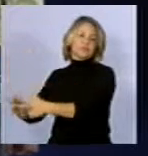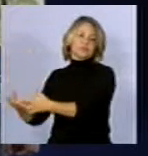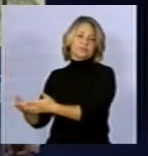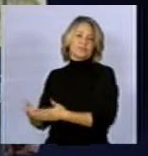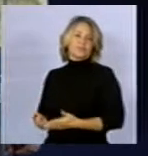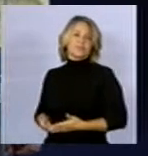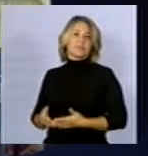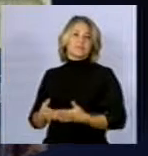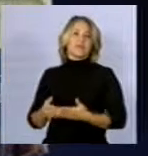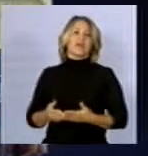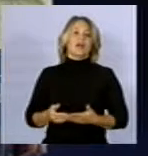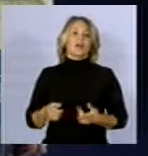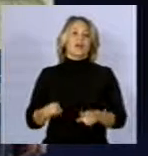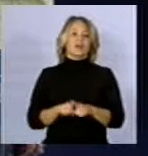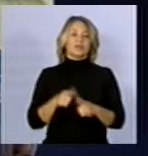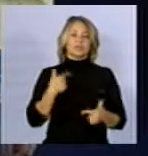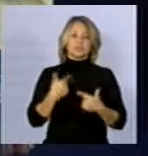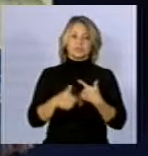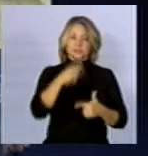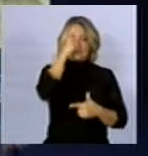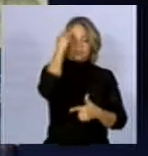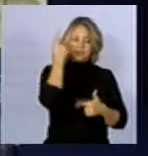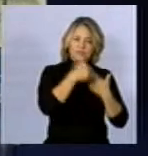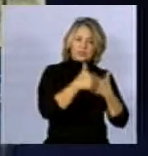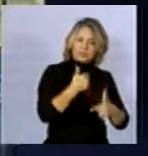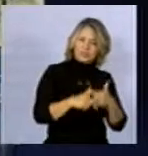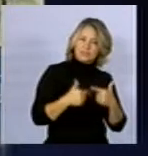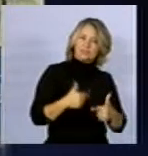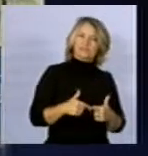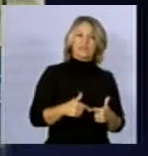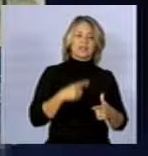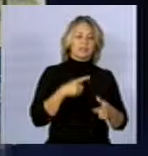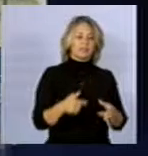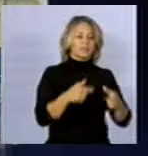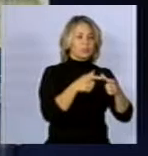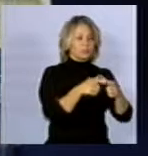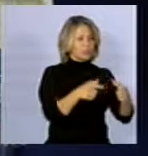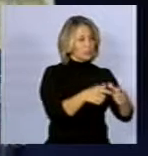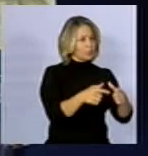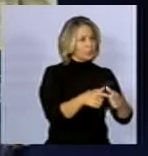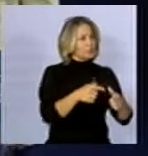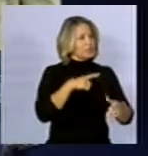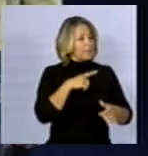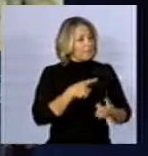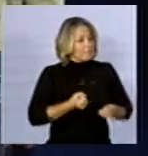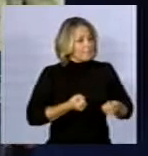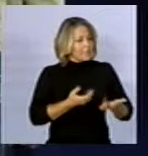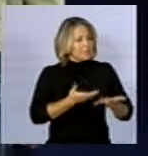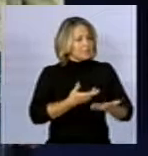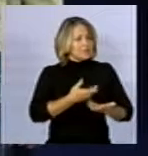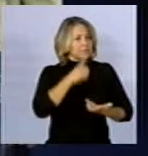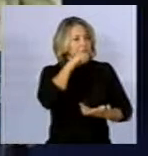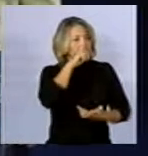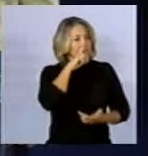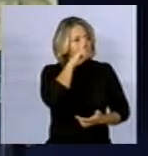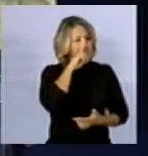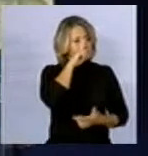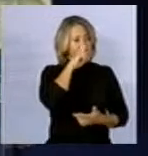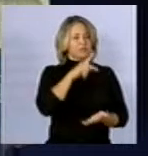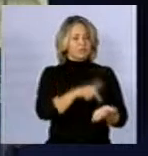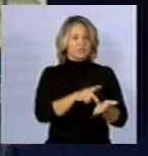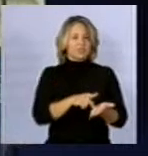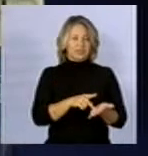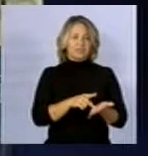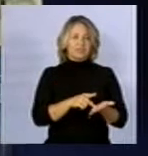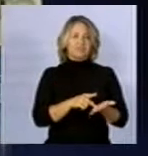relação aos trabalhadores, que esses são um grupo com certeza mais exposto, estimular a estratégia de vigilância do